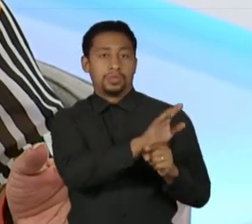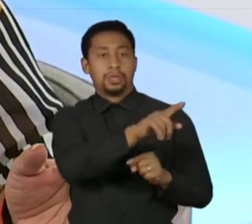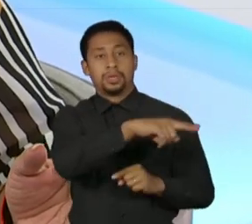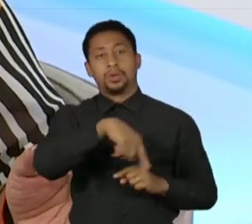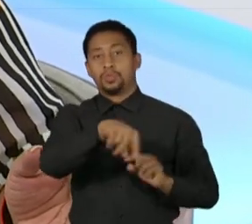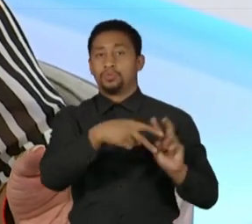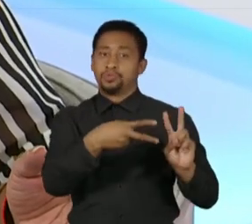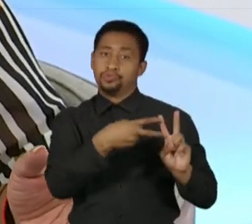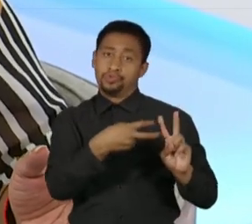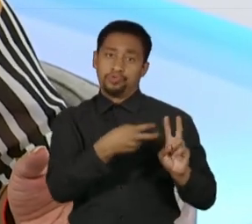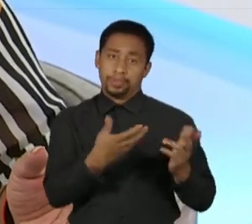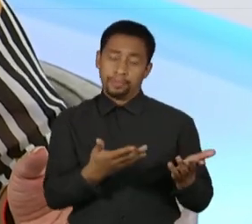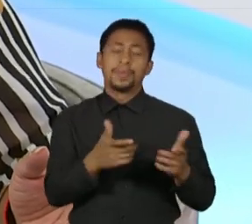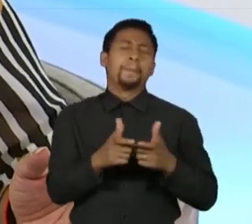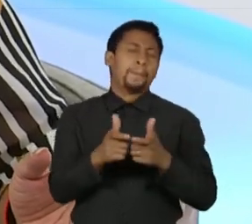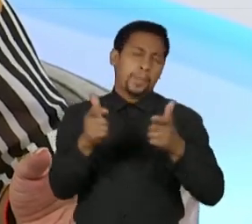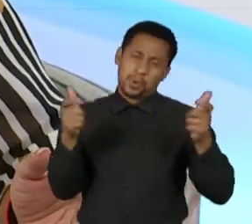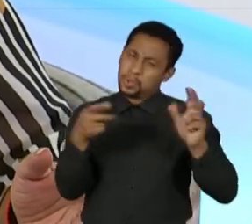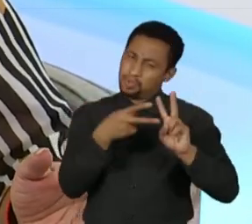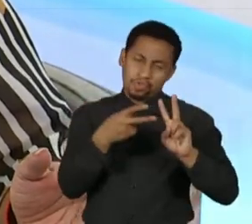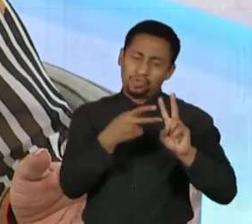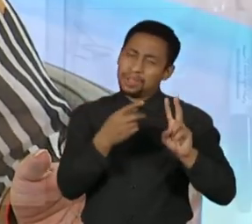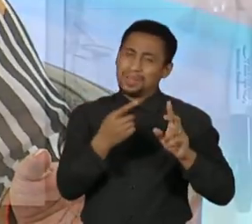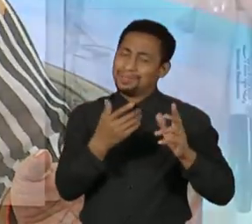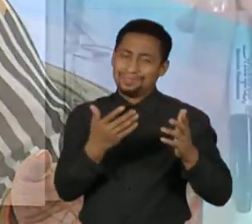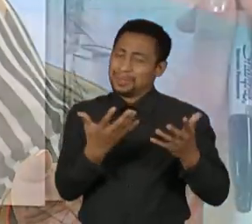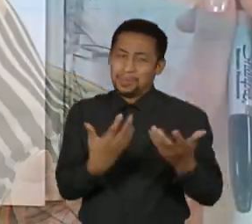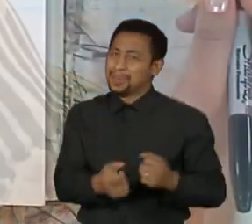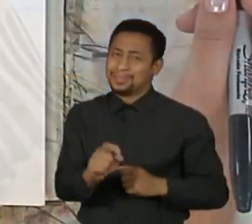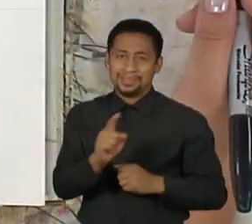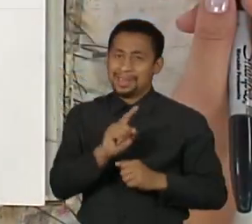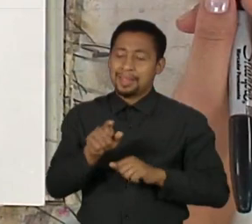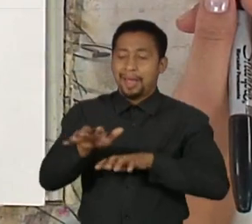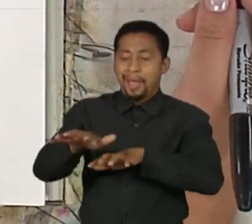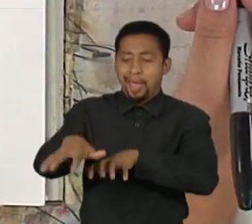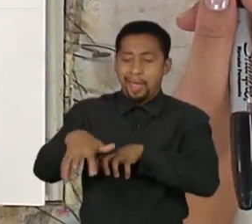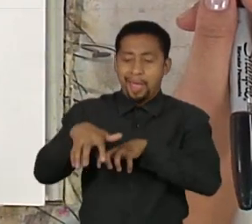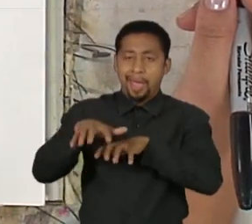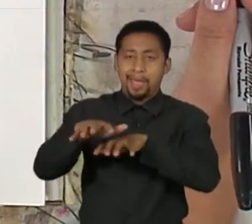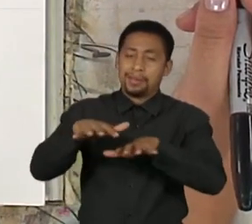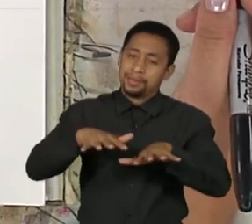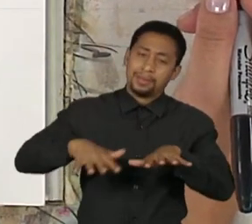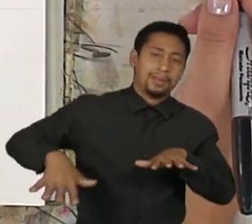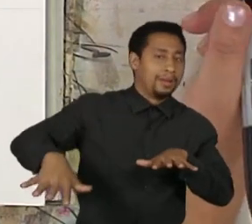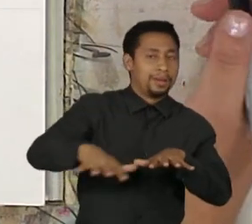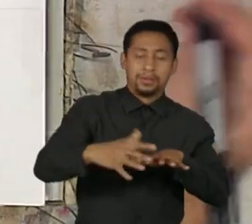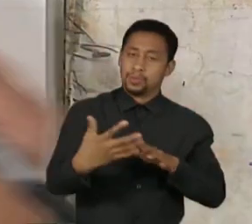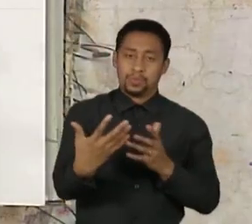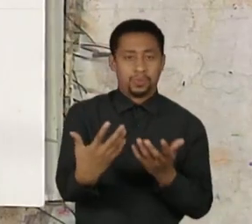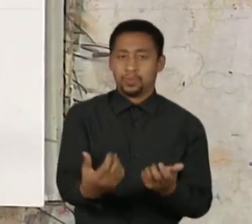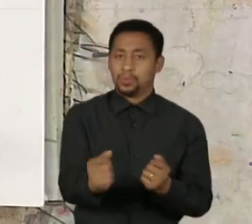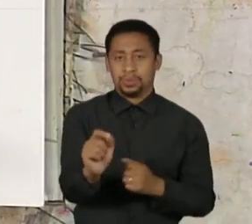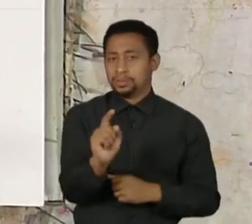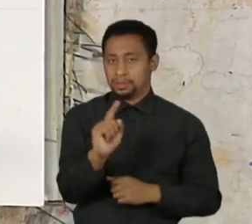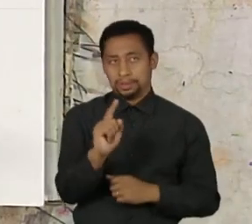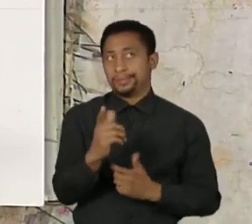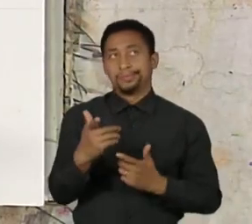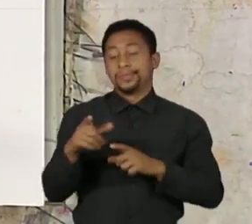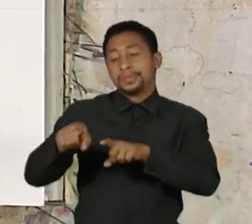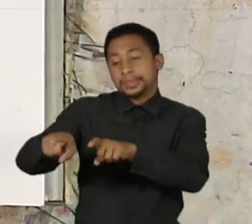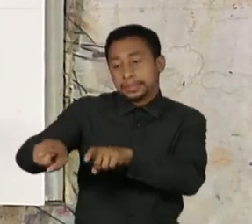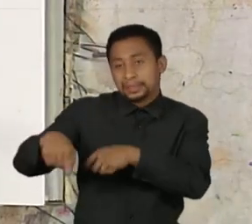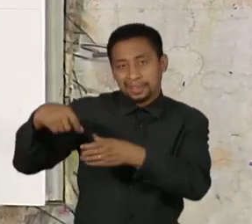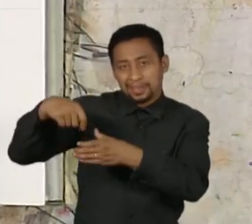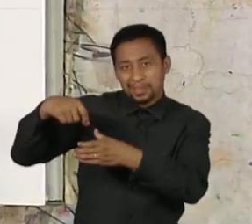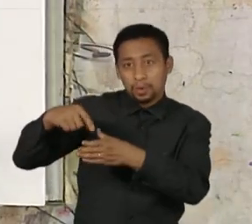concorda com a mineração nos territórios, não concorda com o agronegócio em grande